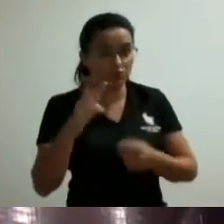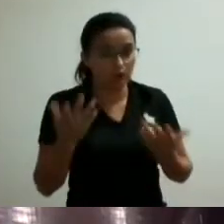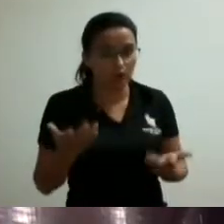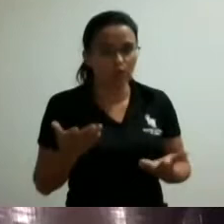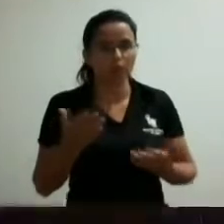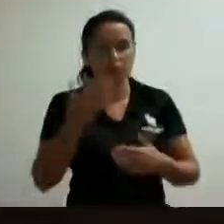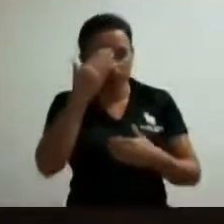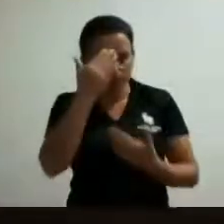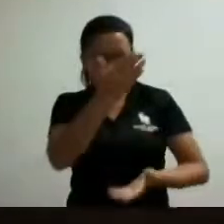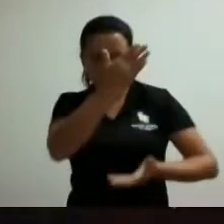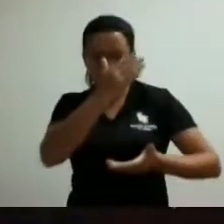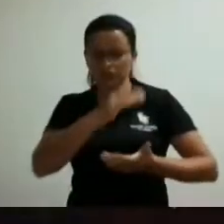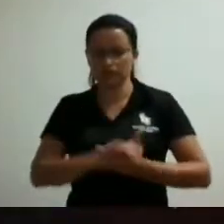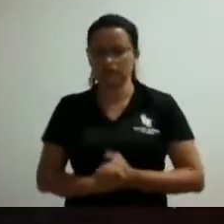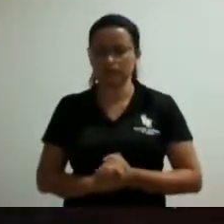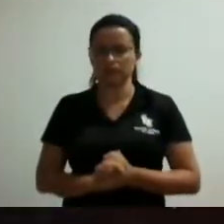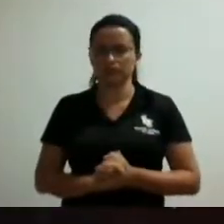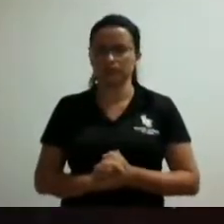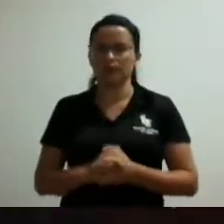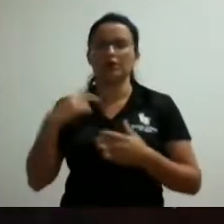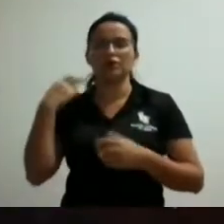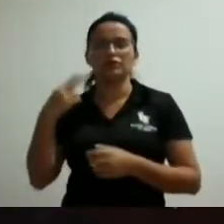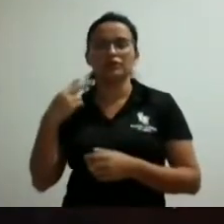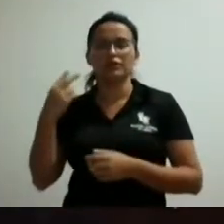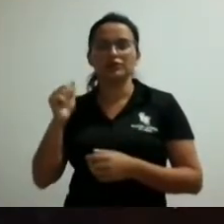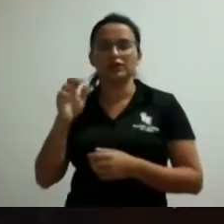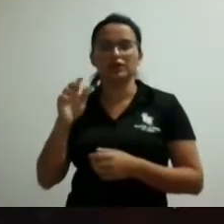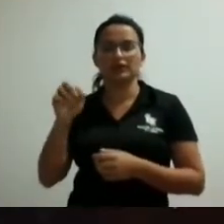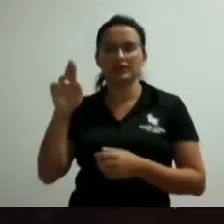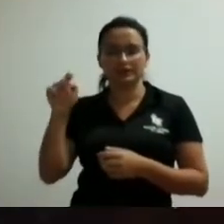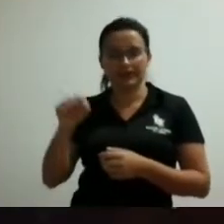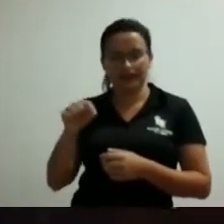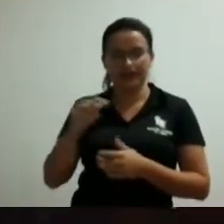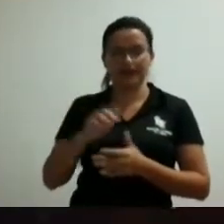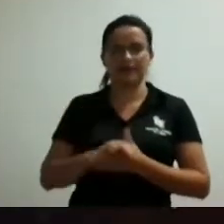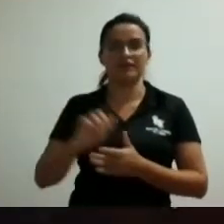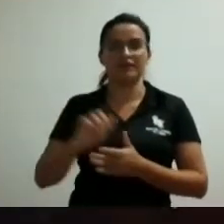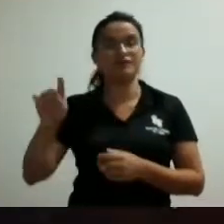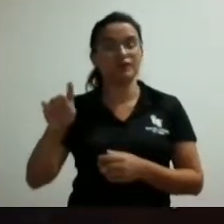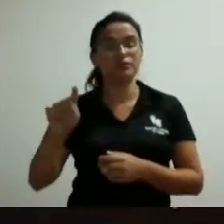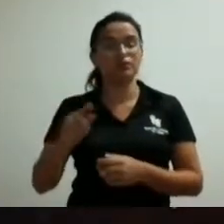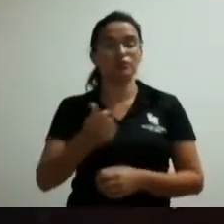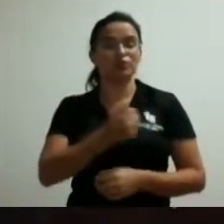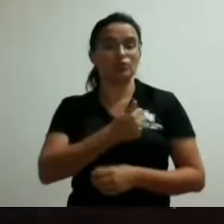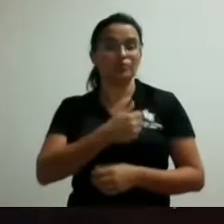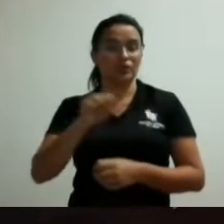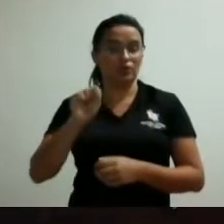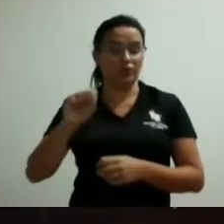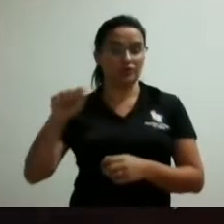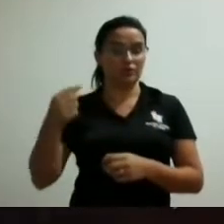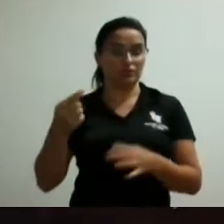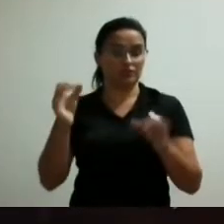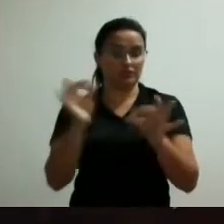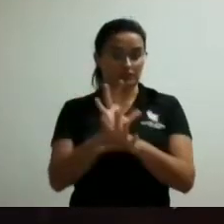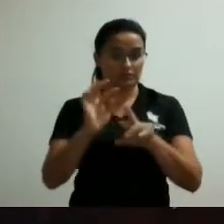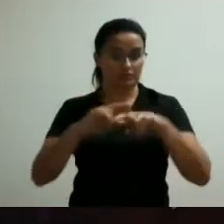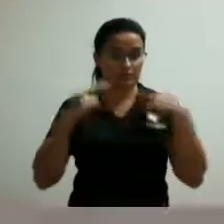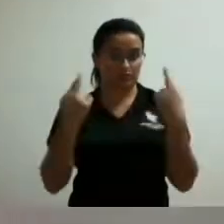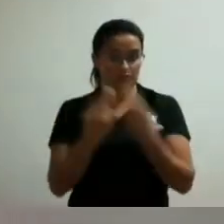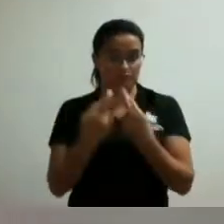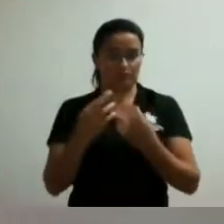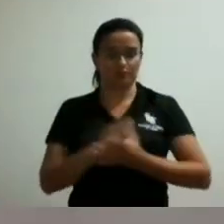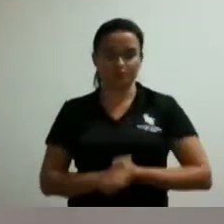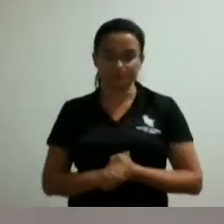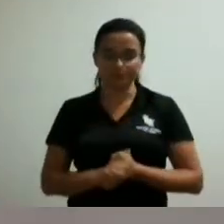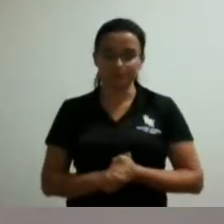obrigado nós vamos agora pela ordem do vereador André Luiz nós vamos para número 8 depois estaremos encerrando a nossa reunião senhor presidente é